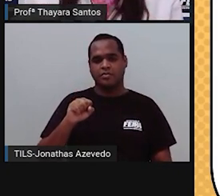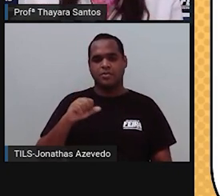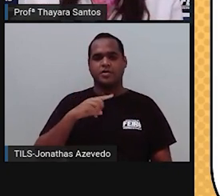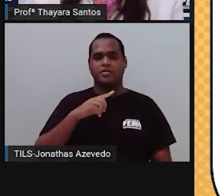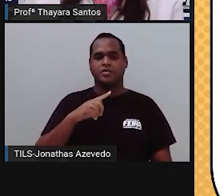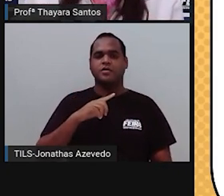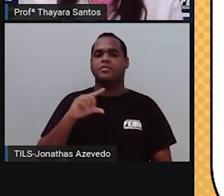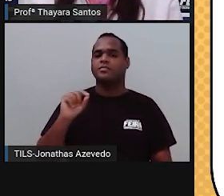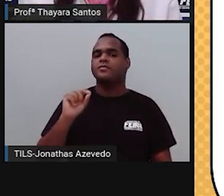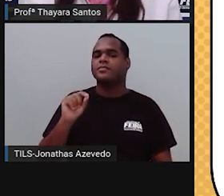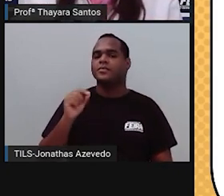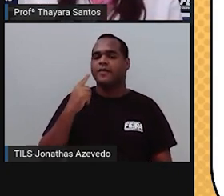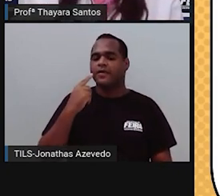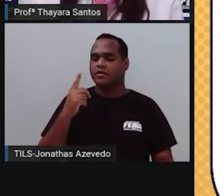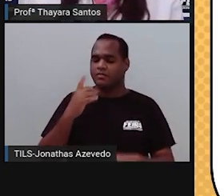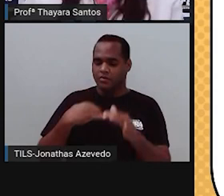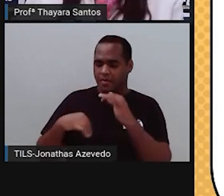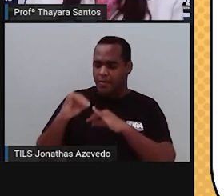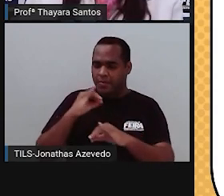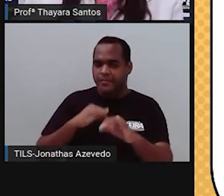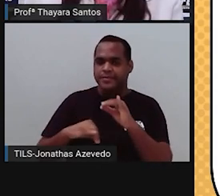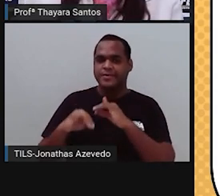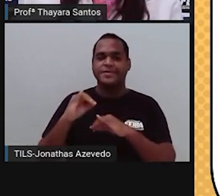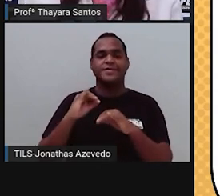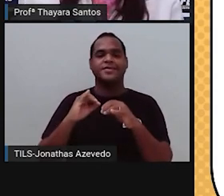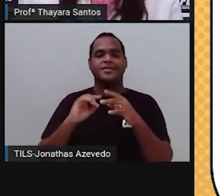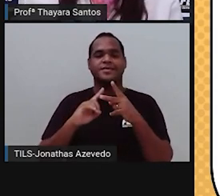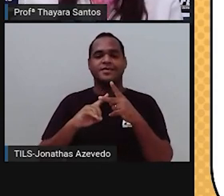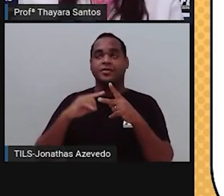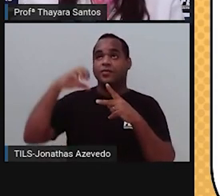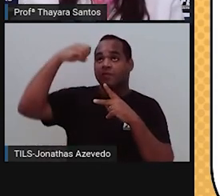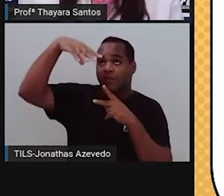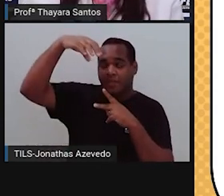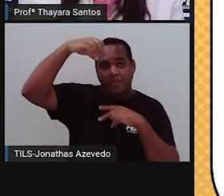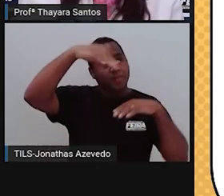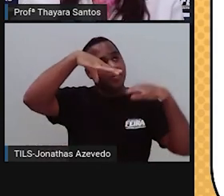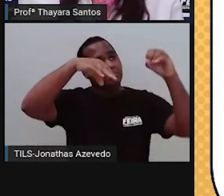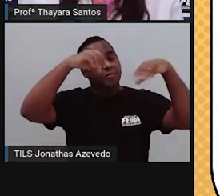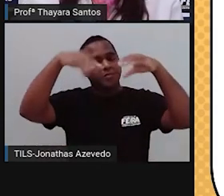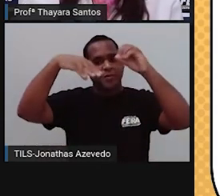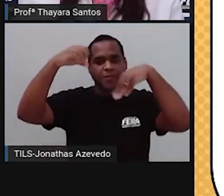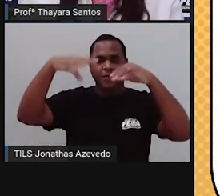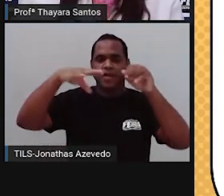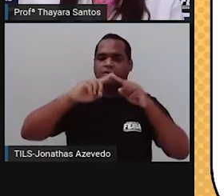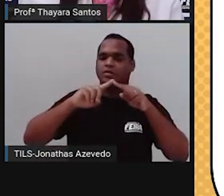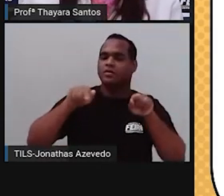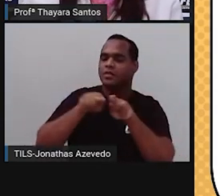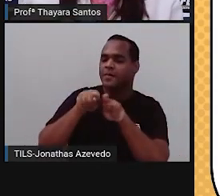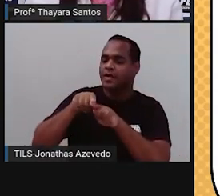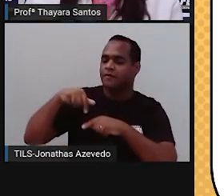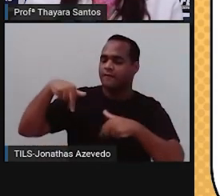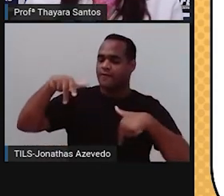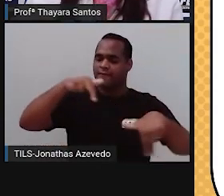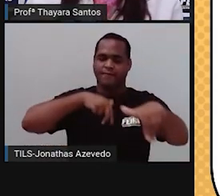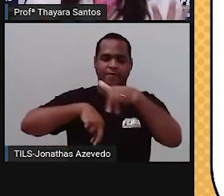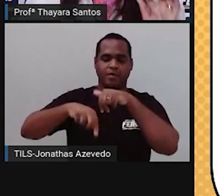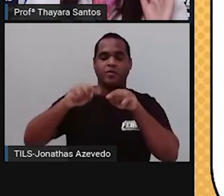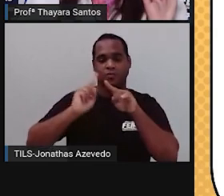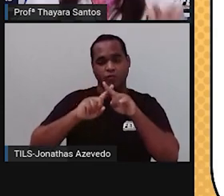perceber estímulos químicos, estímulos luminosos, também estímulos de movimento e de som.